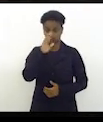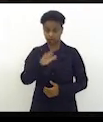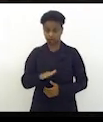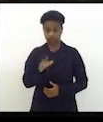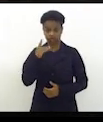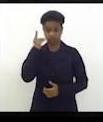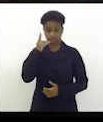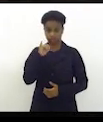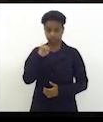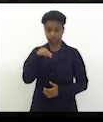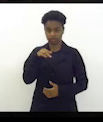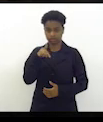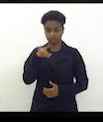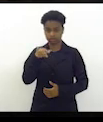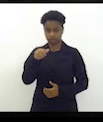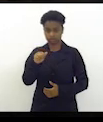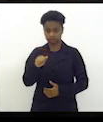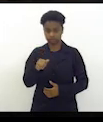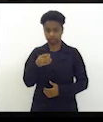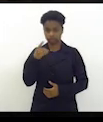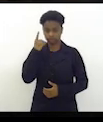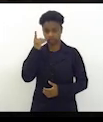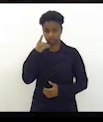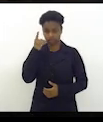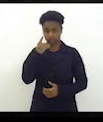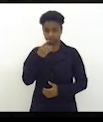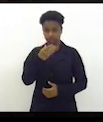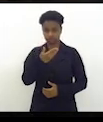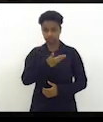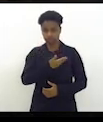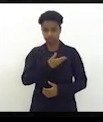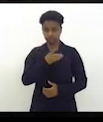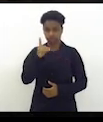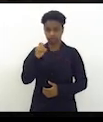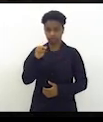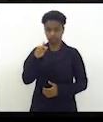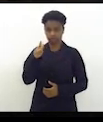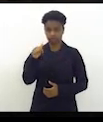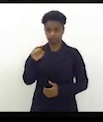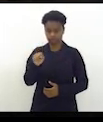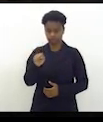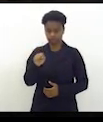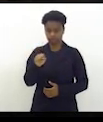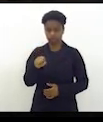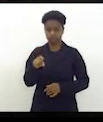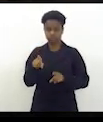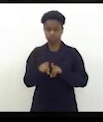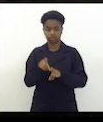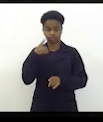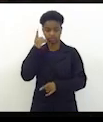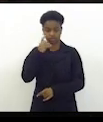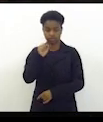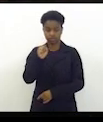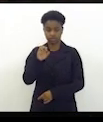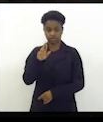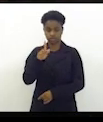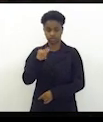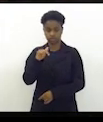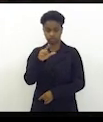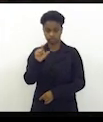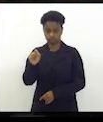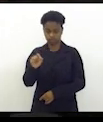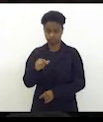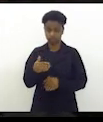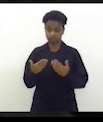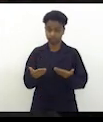deputada Índia Armelal deputada amigo Douglas Ruas deputado Sergin se faz presente senhor